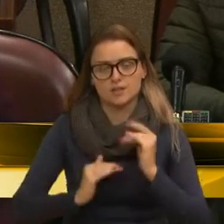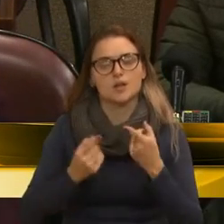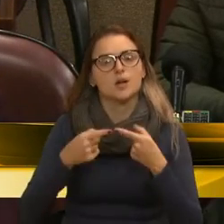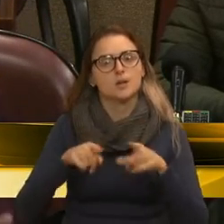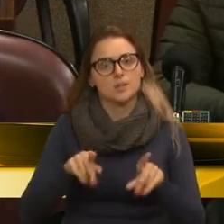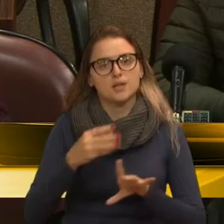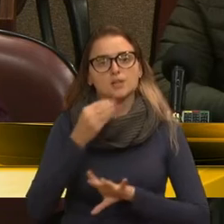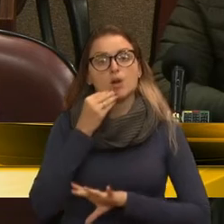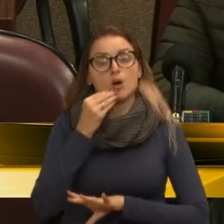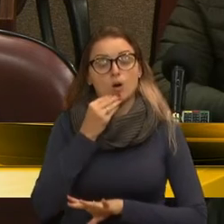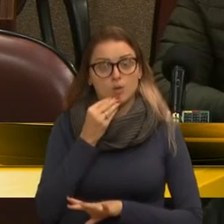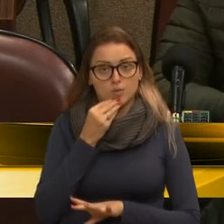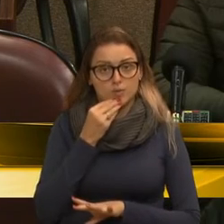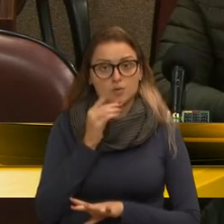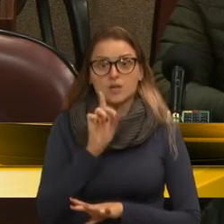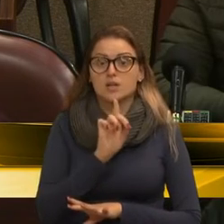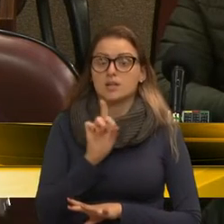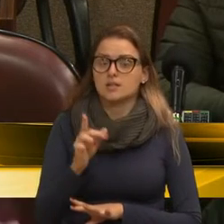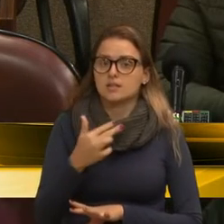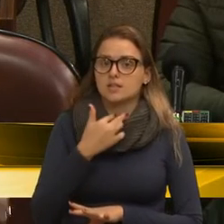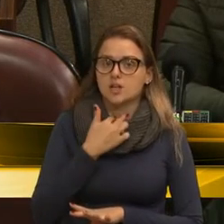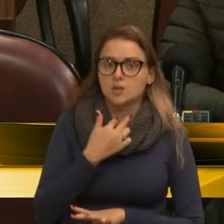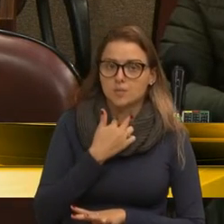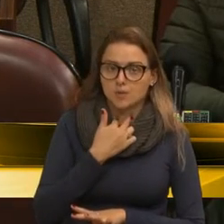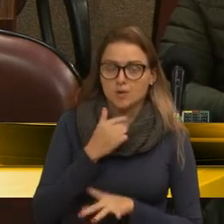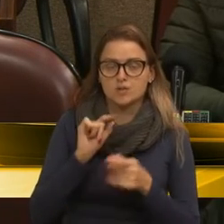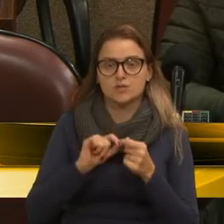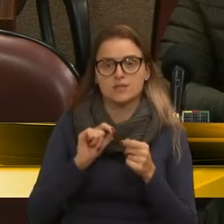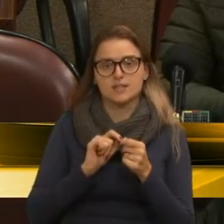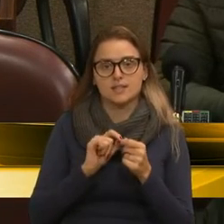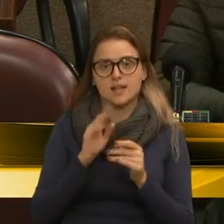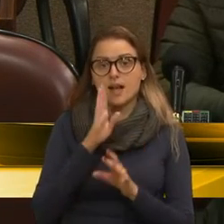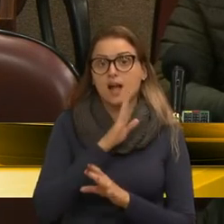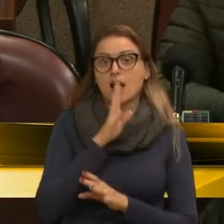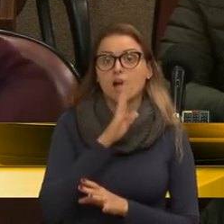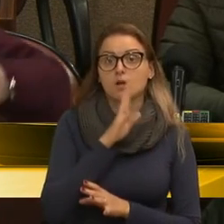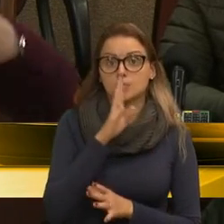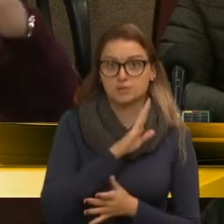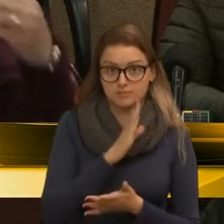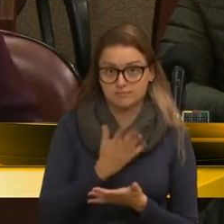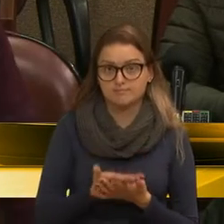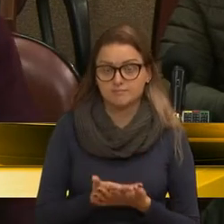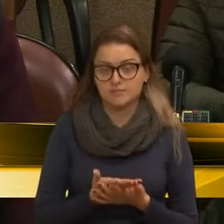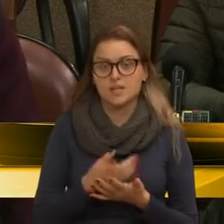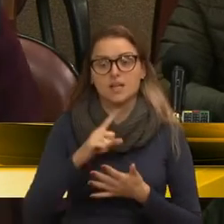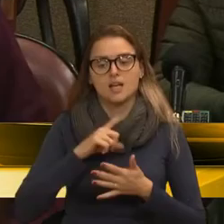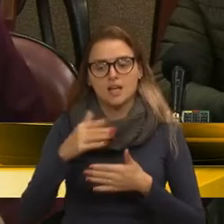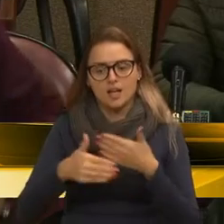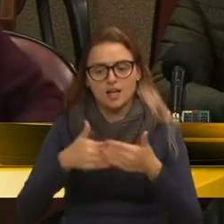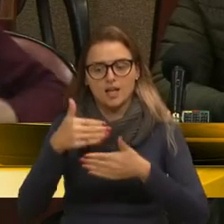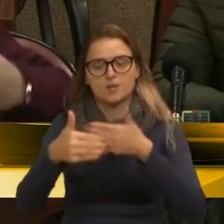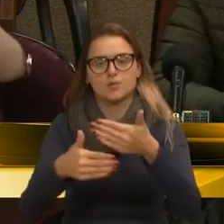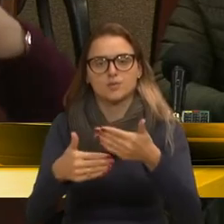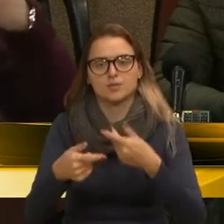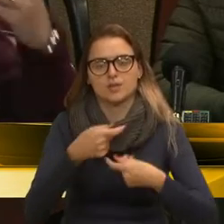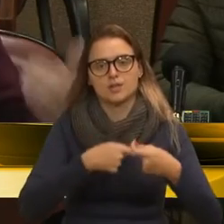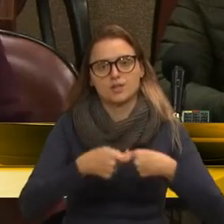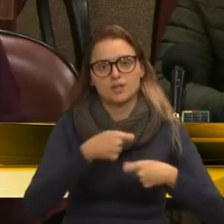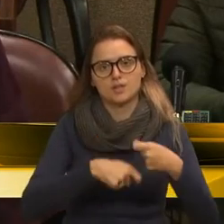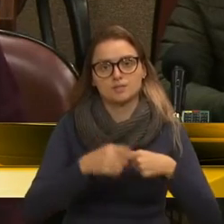é claro, isso não é possível ser feito do dia para a noite. São processos administrativos,